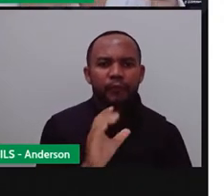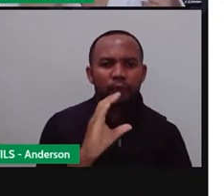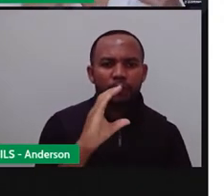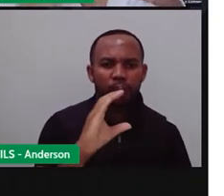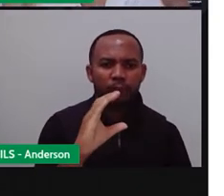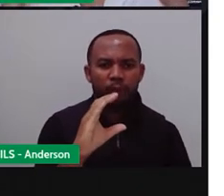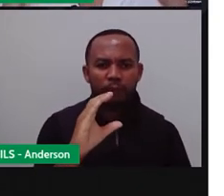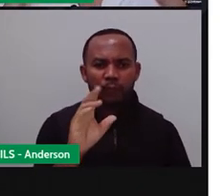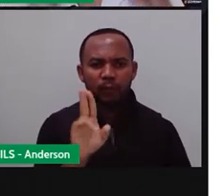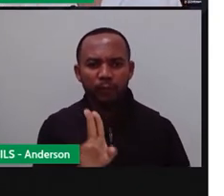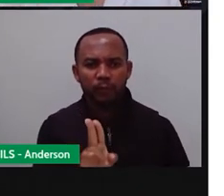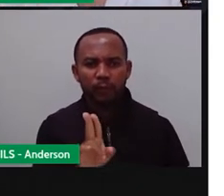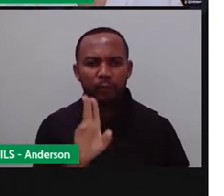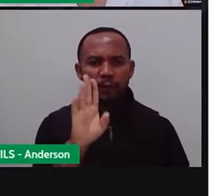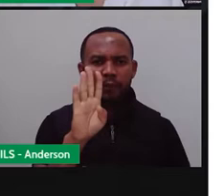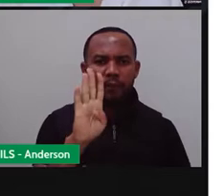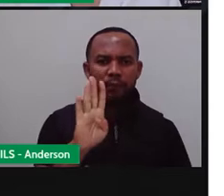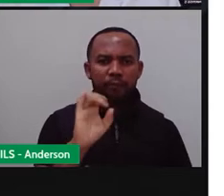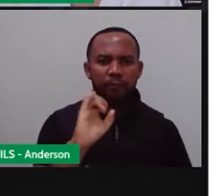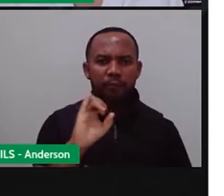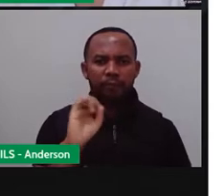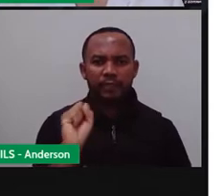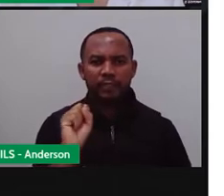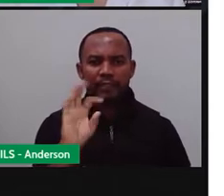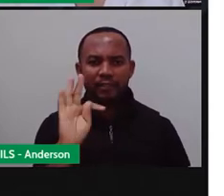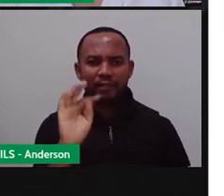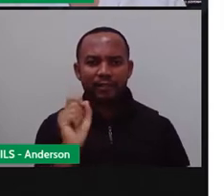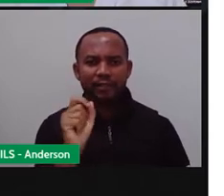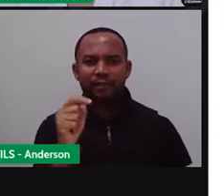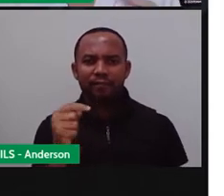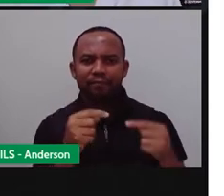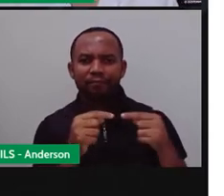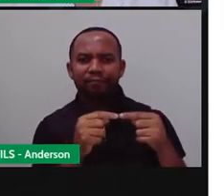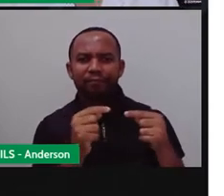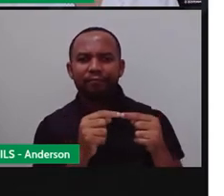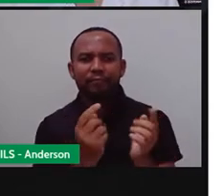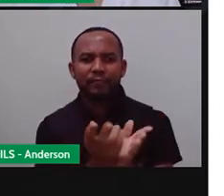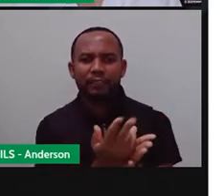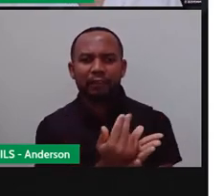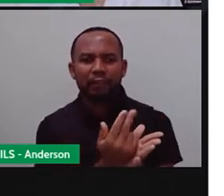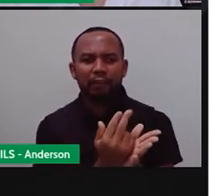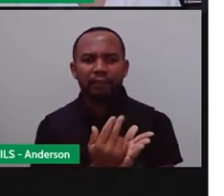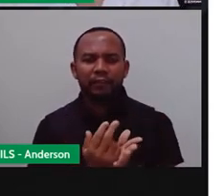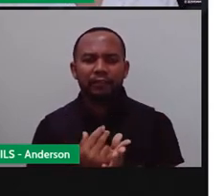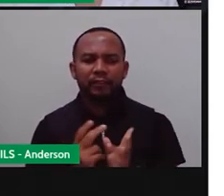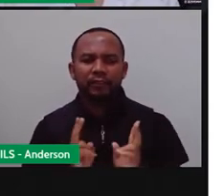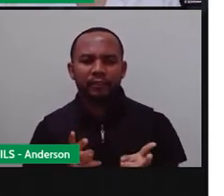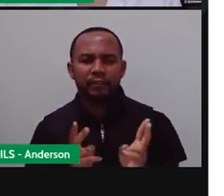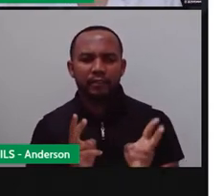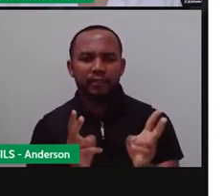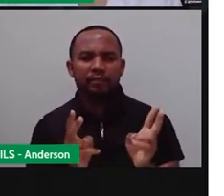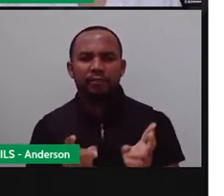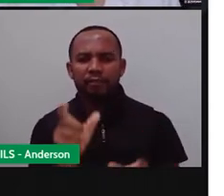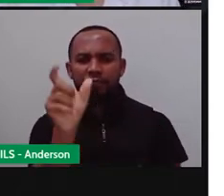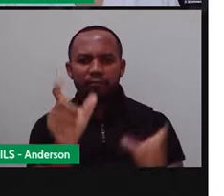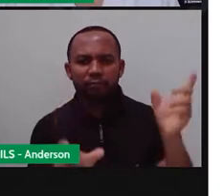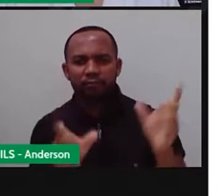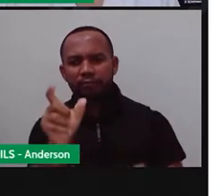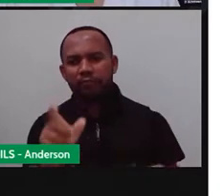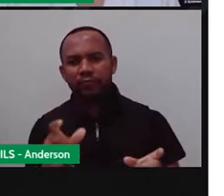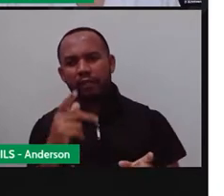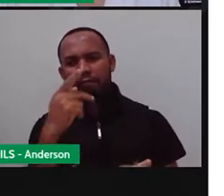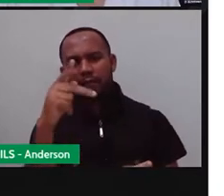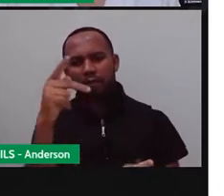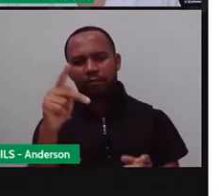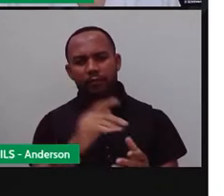círculos, né? Quadrados, retângulos, triângulos, estão sempre o quê? Presentes nas telas de Romero Brito.